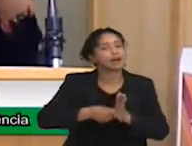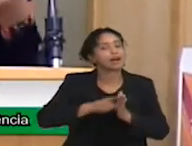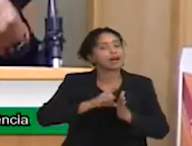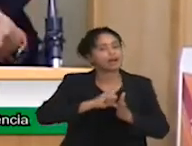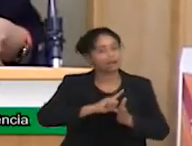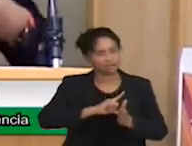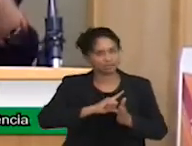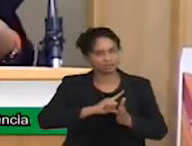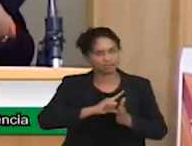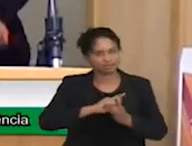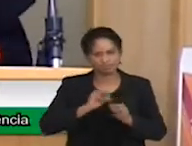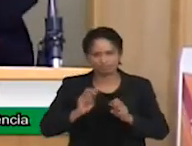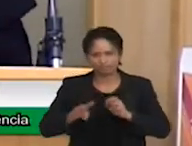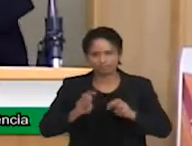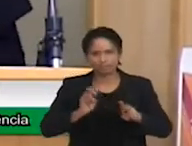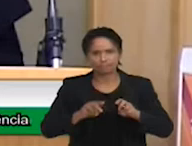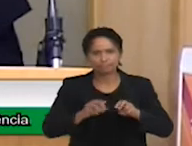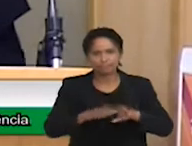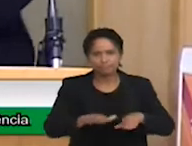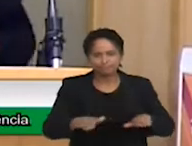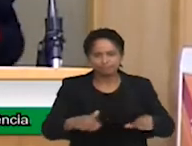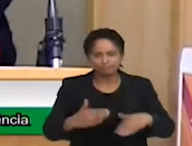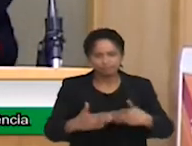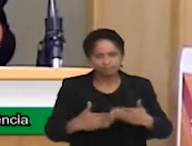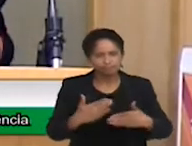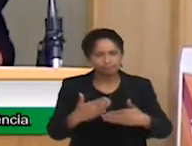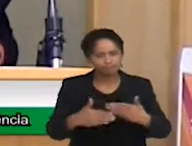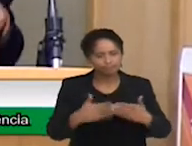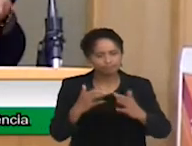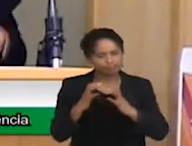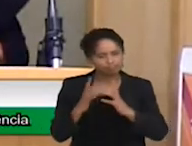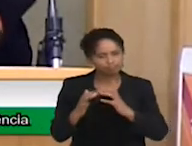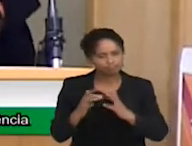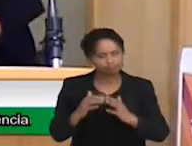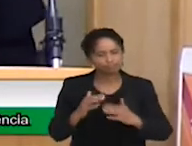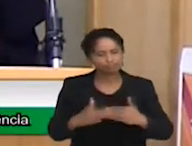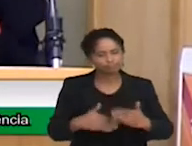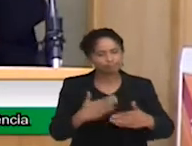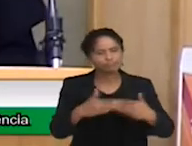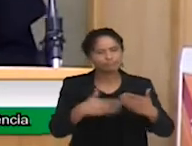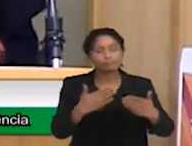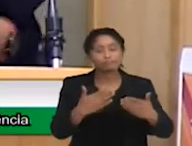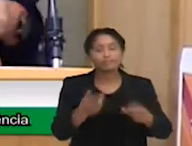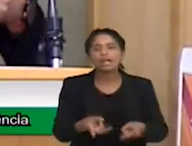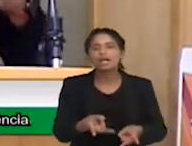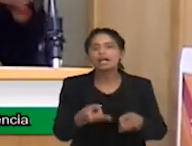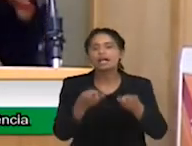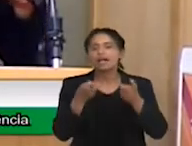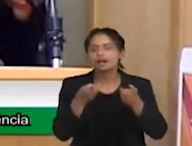para essa criança, para esse neurodesenvolvimento, mais cedo a gente vai conseguir ver